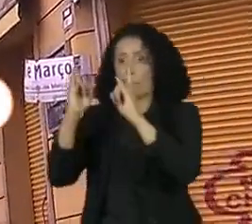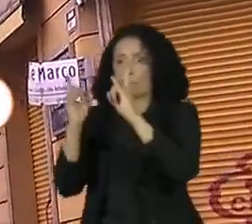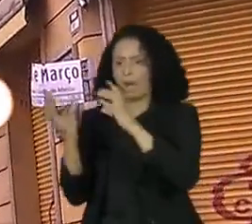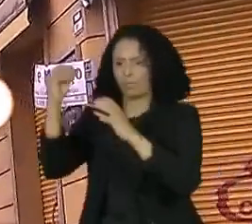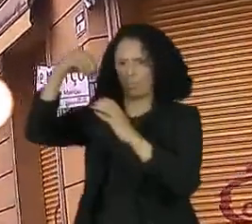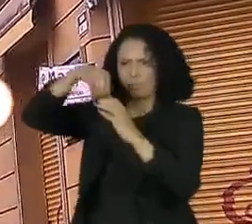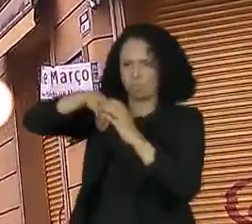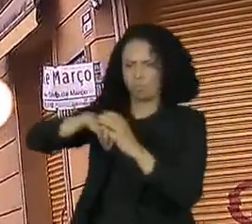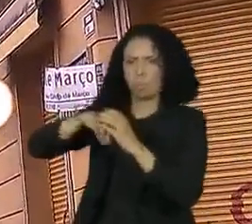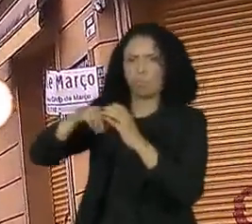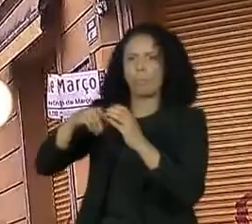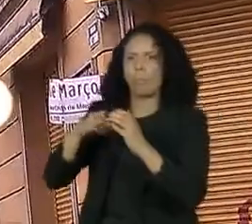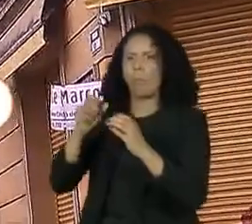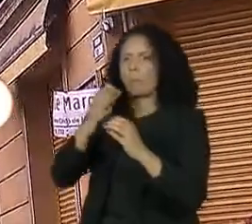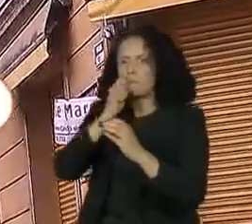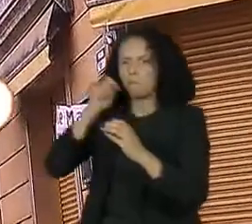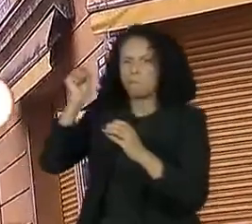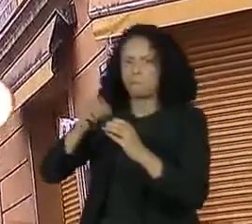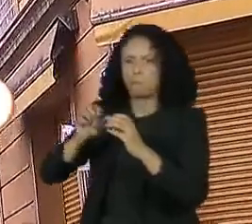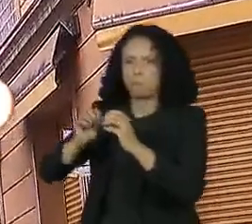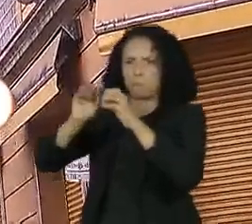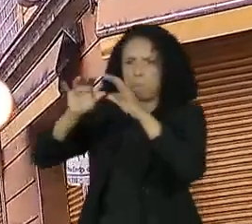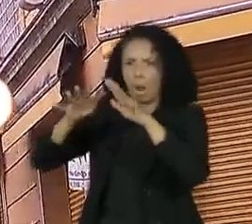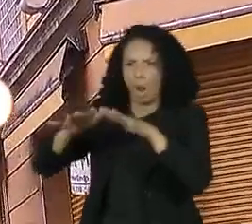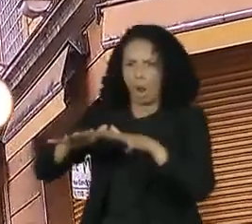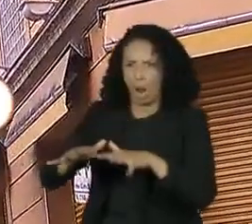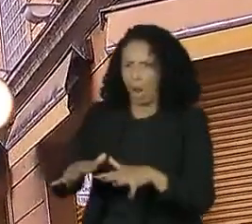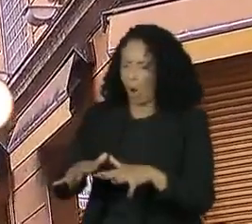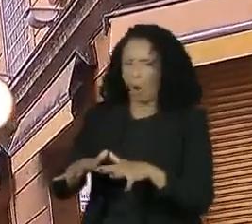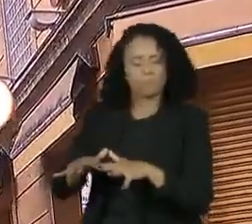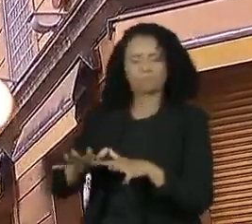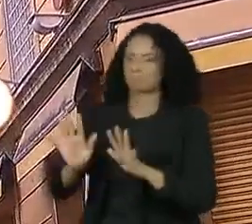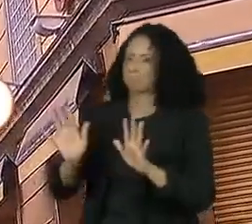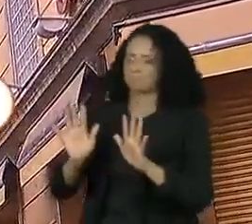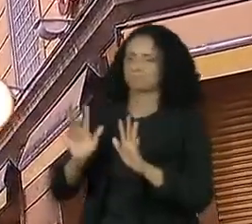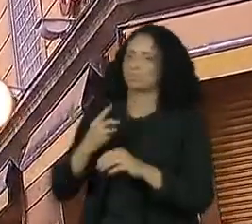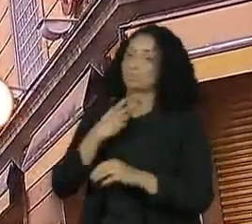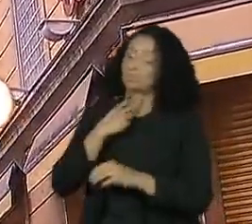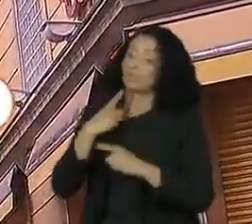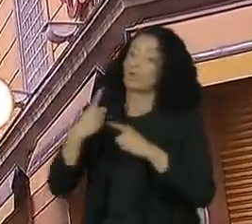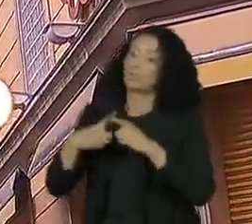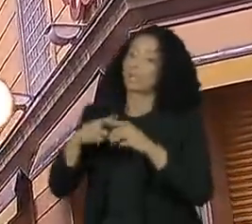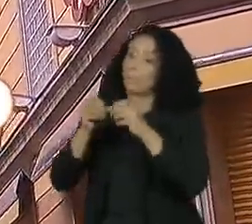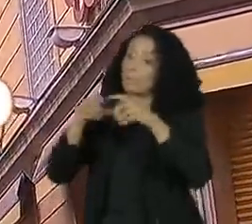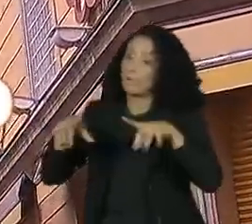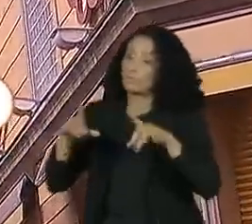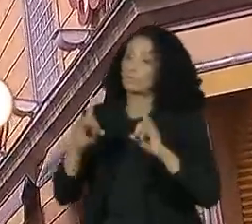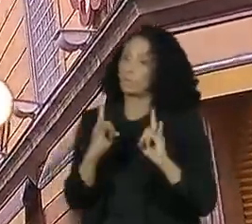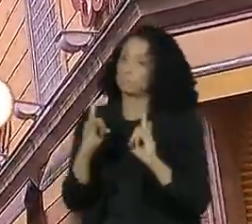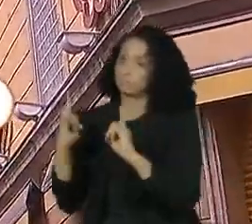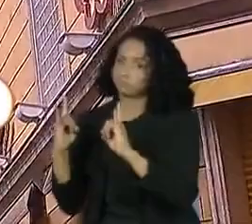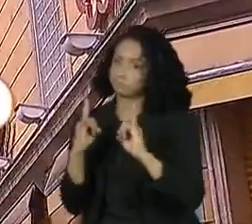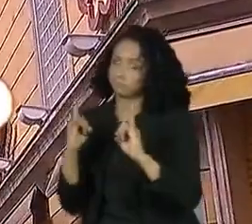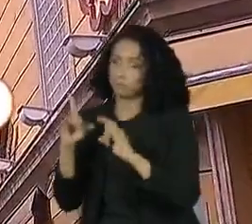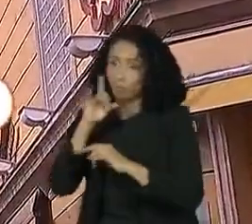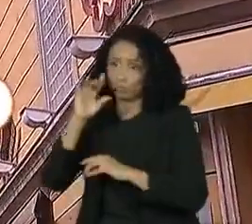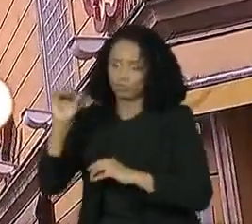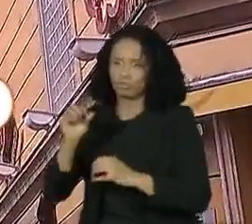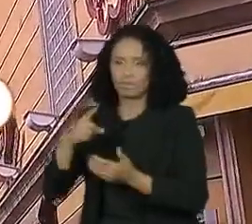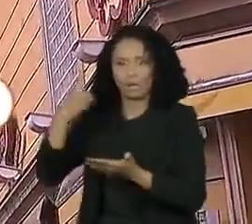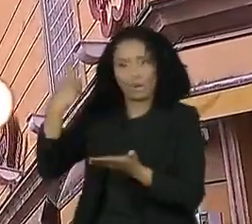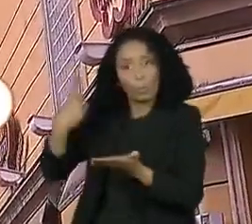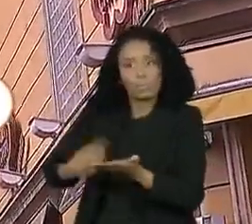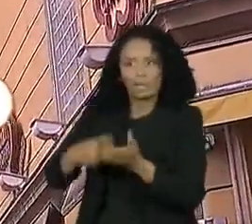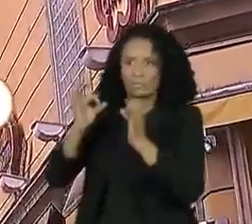aqui da região e agora eles estudam uma possível demolição controlada. Mas isso ainda não tem data para acontecer. De acordo com a